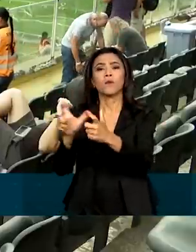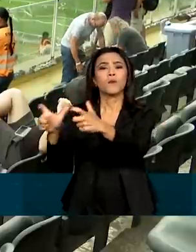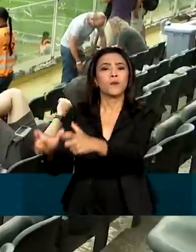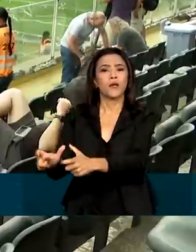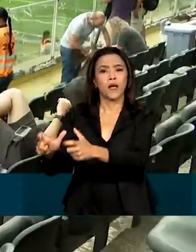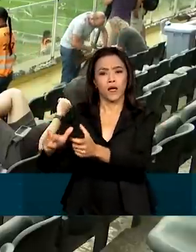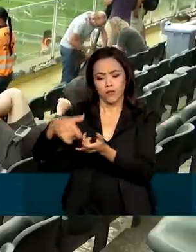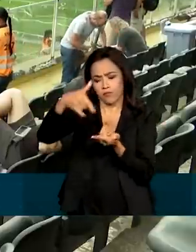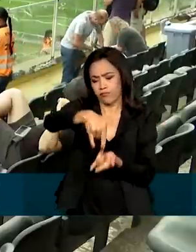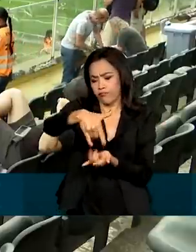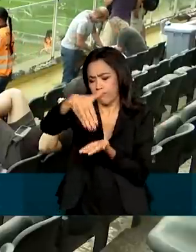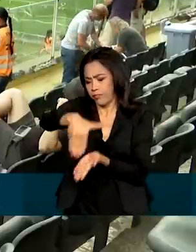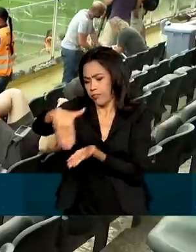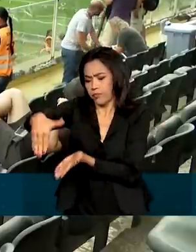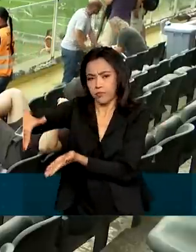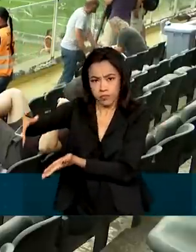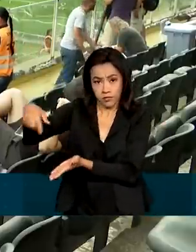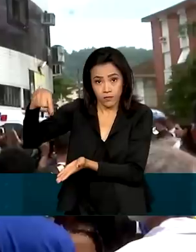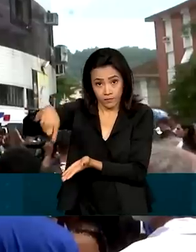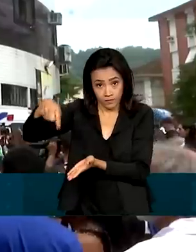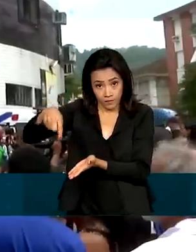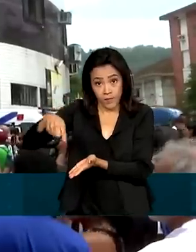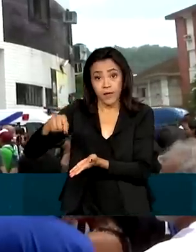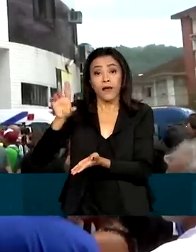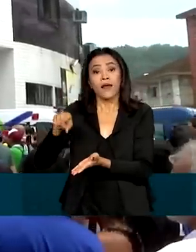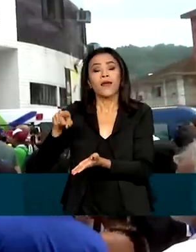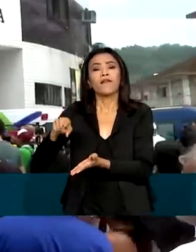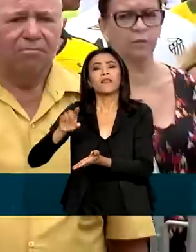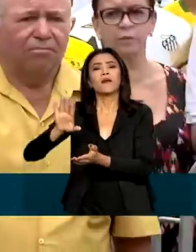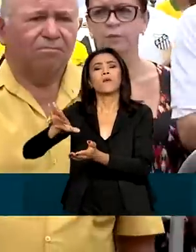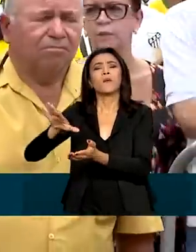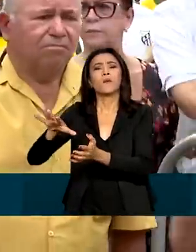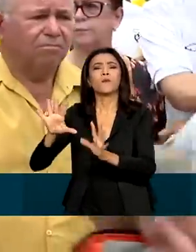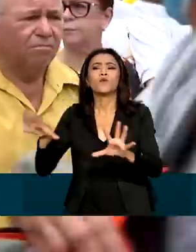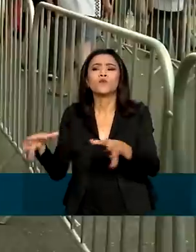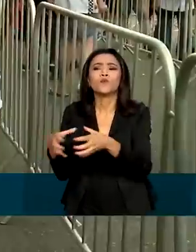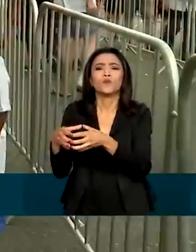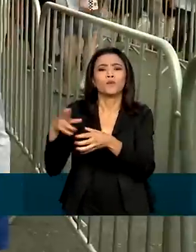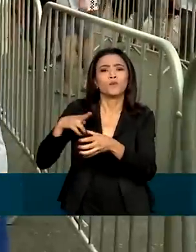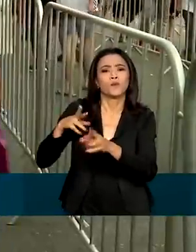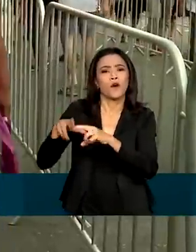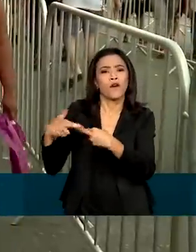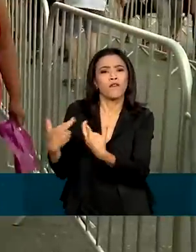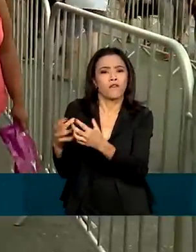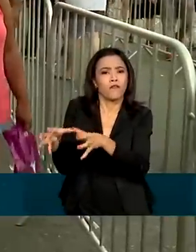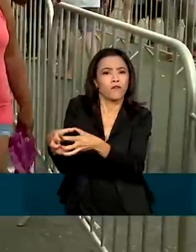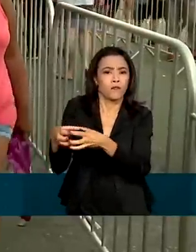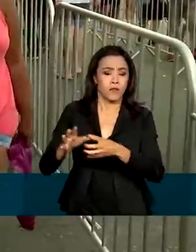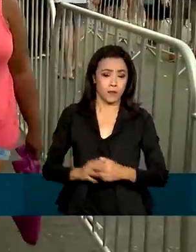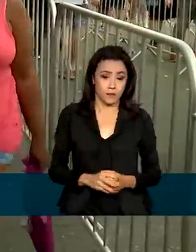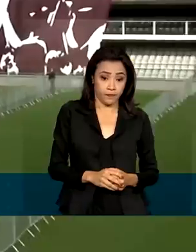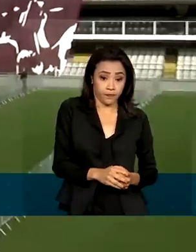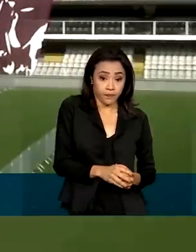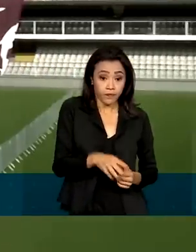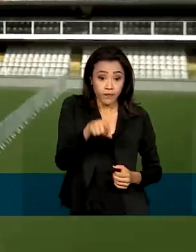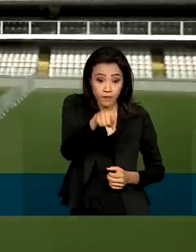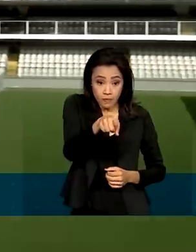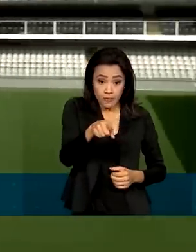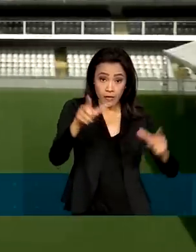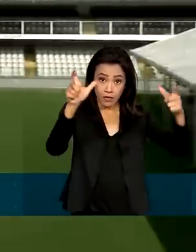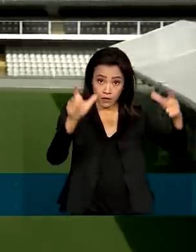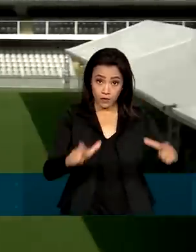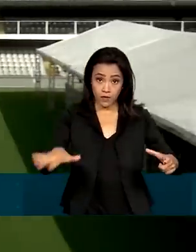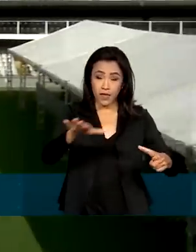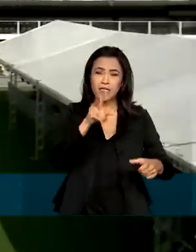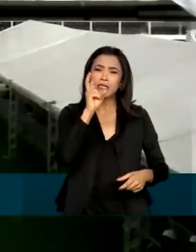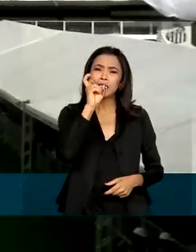o cemitério onde será sepultado em uma cerimônia voltada somente aos familiares. Segundo o Santos Futebol Clube, até às 5 da manhã